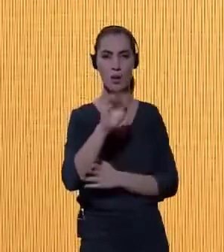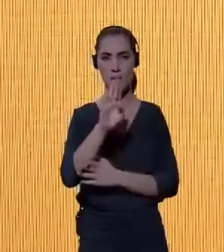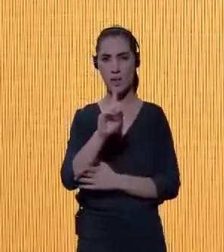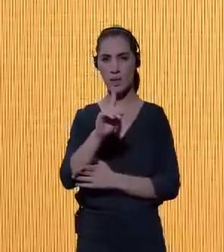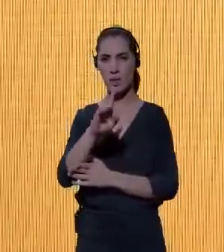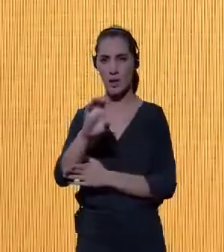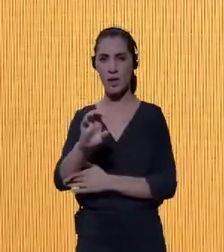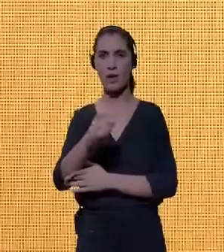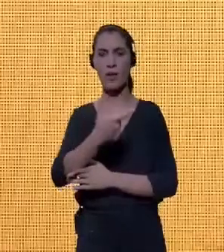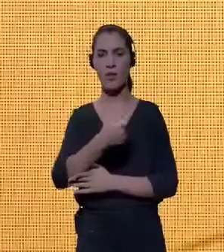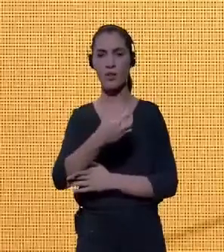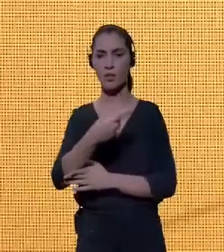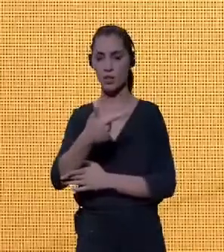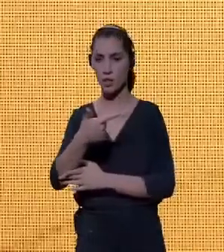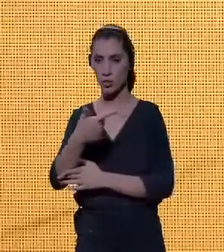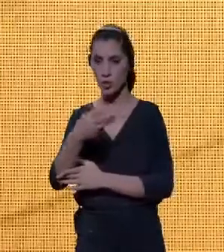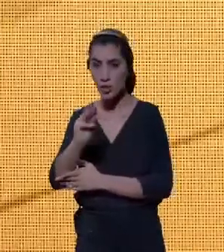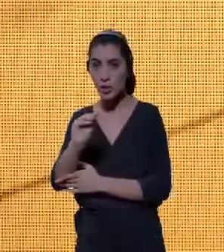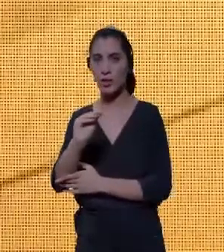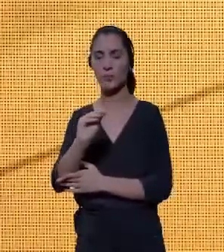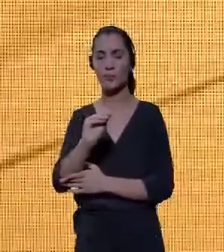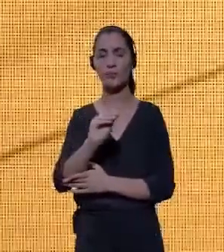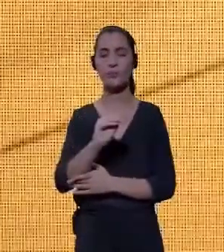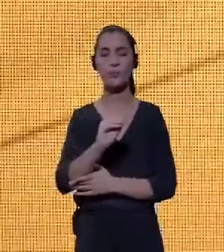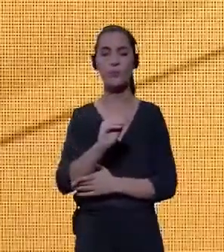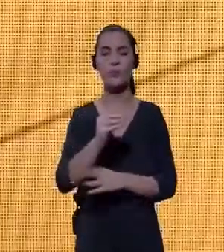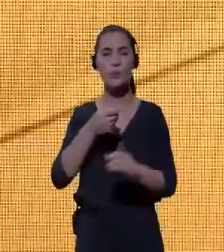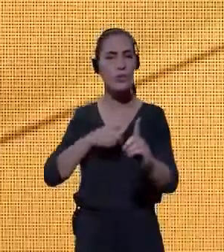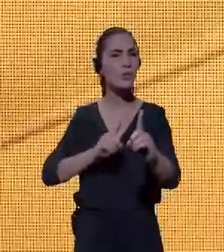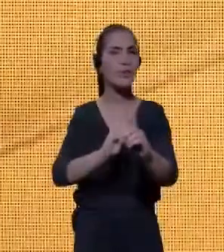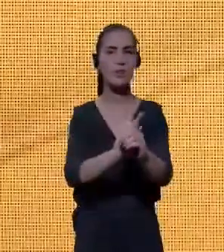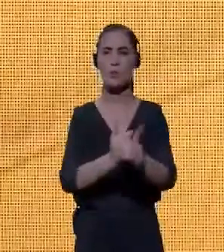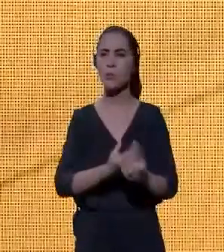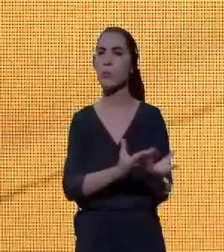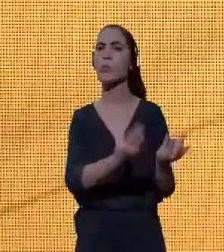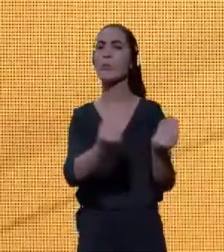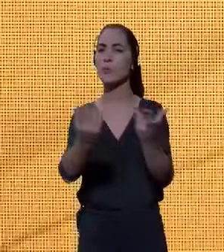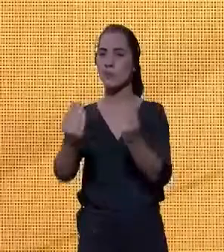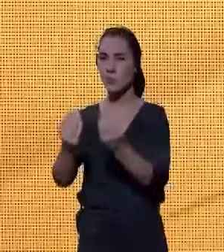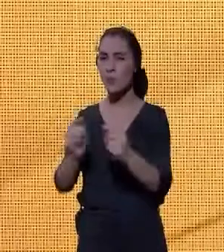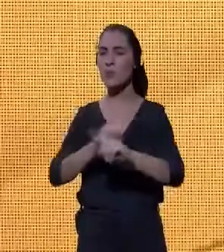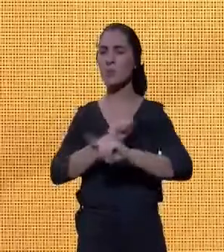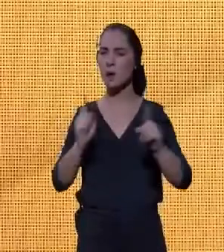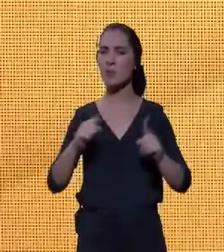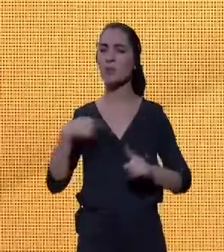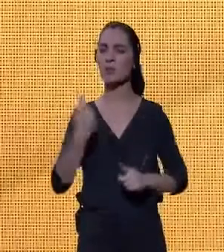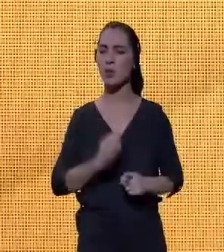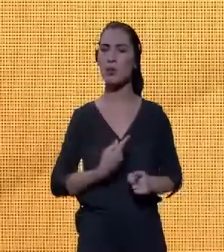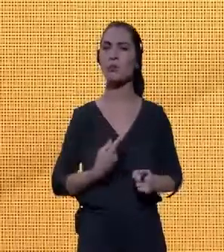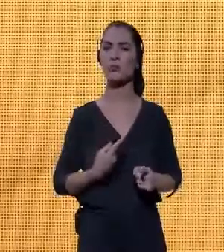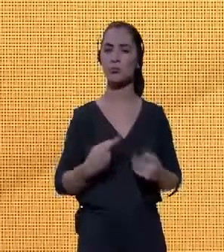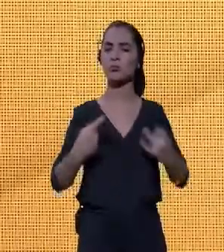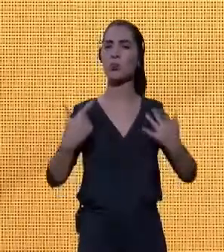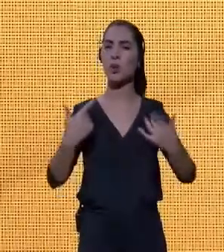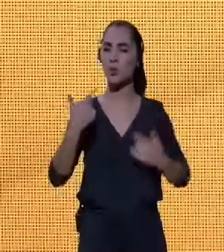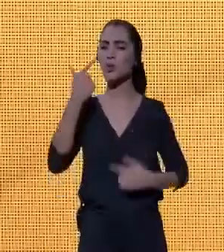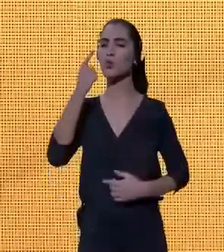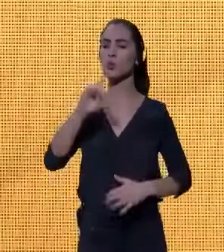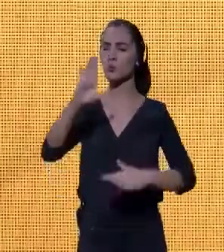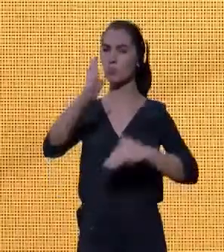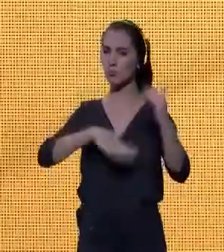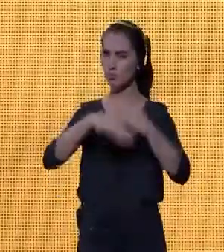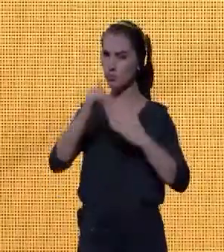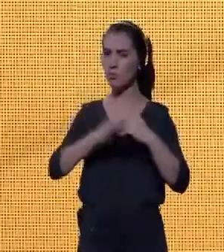inúmeros, mas eu entendo que nós estamos equipados no Brasil a dar conta deles, em cada uma das regiões,